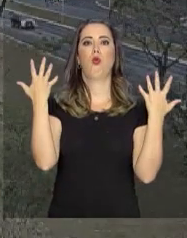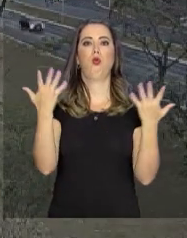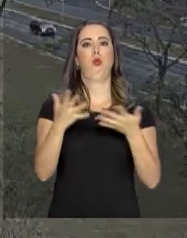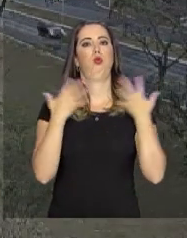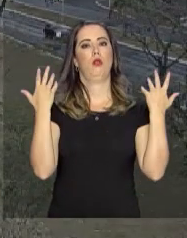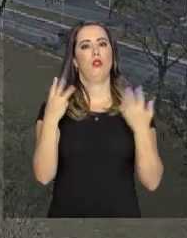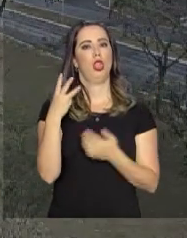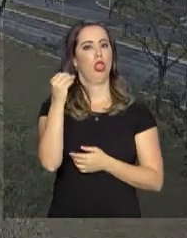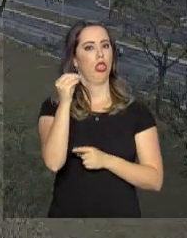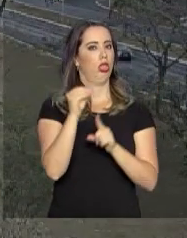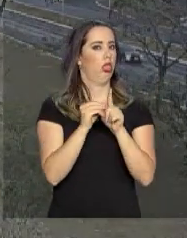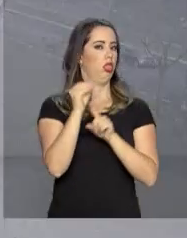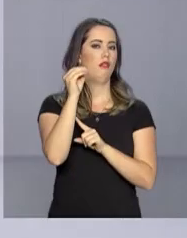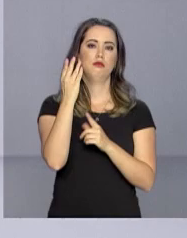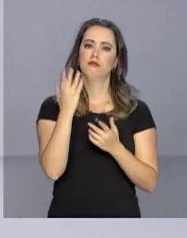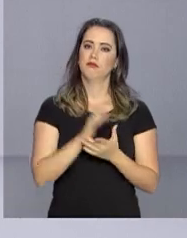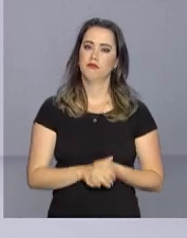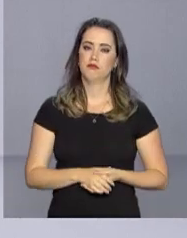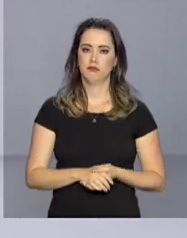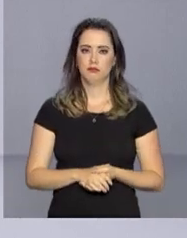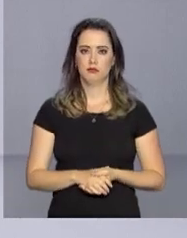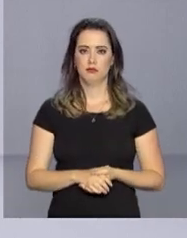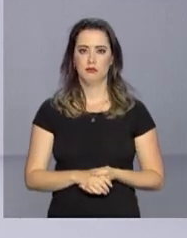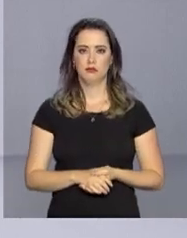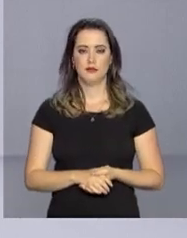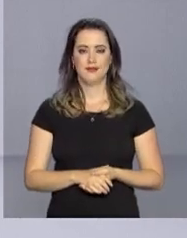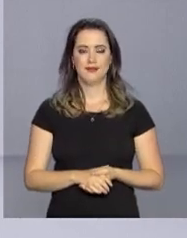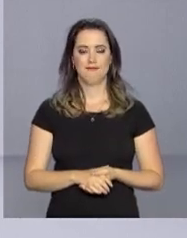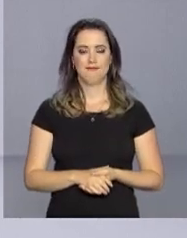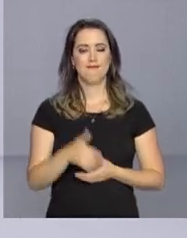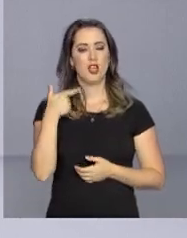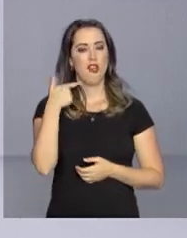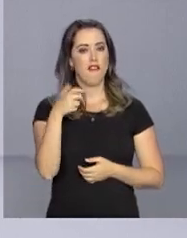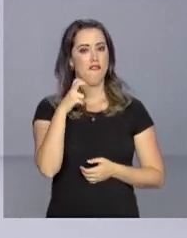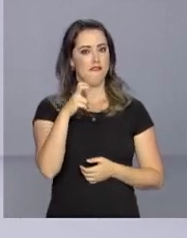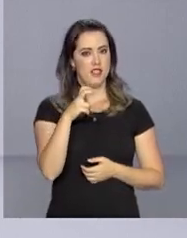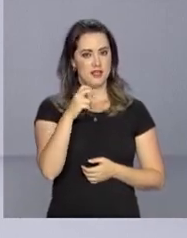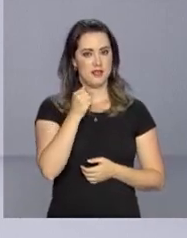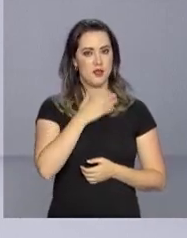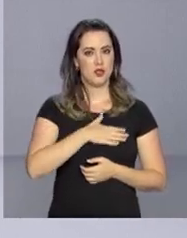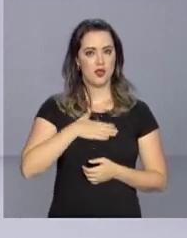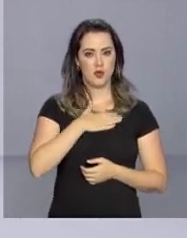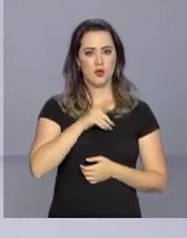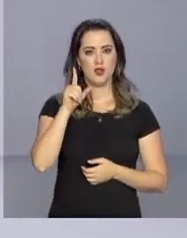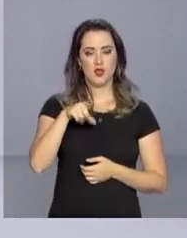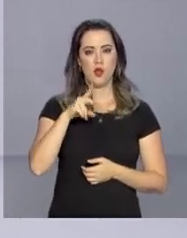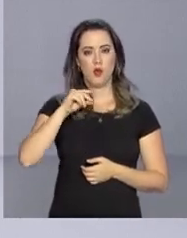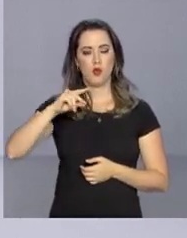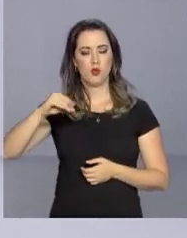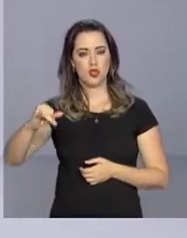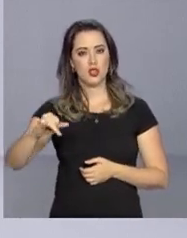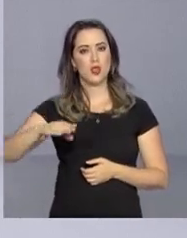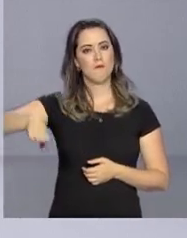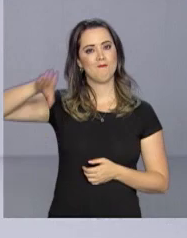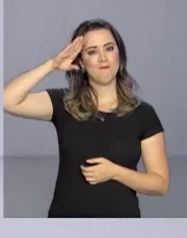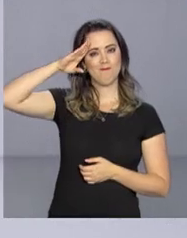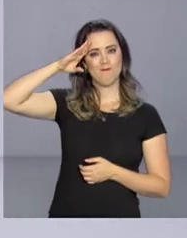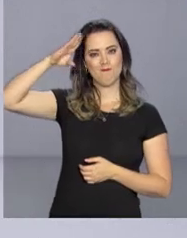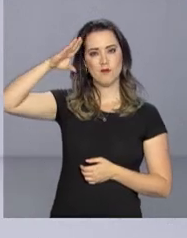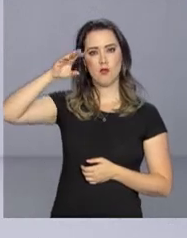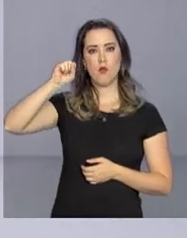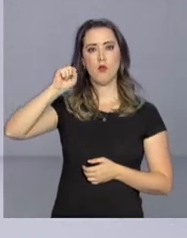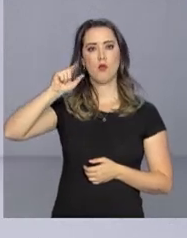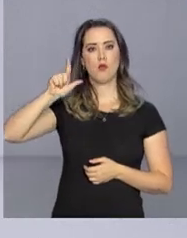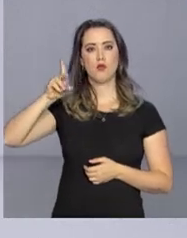prevista em 30 graus. E amanhã, 25 de agosto, é o dia do soldado. A data foi escolhida em